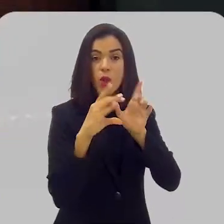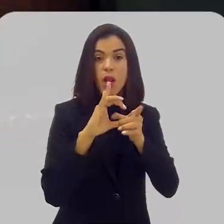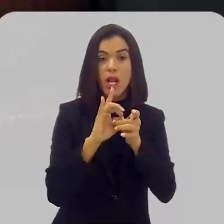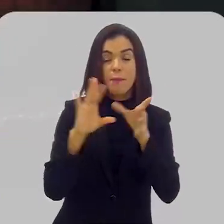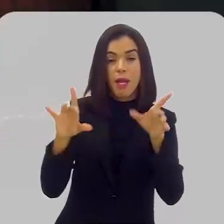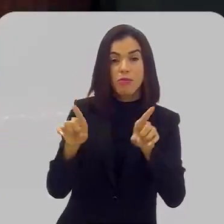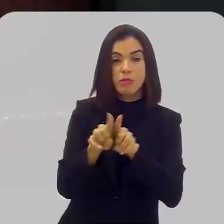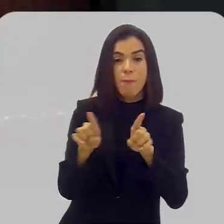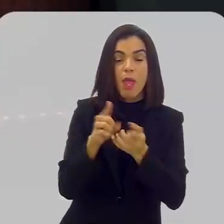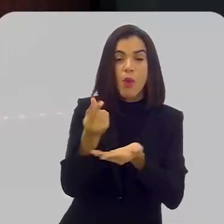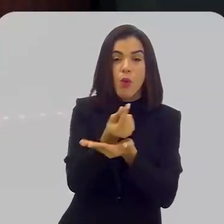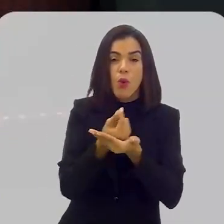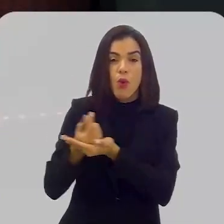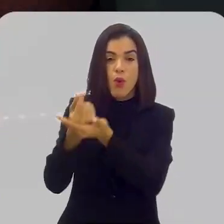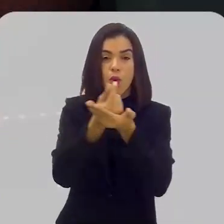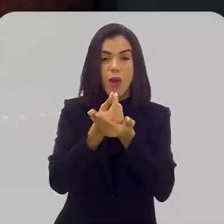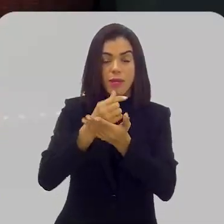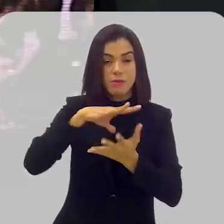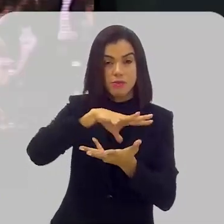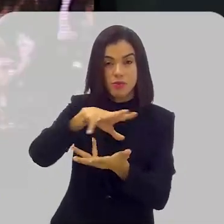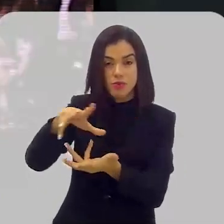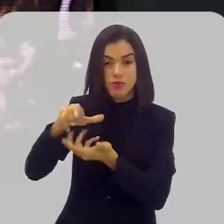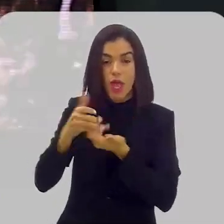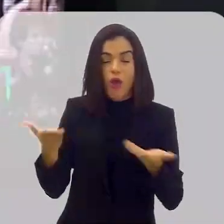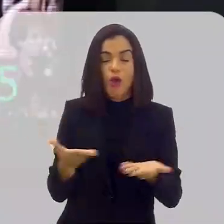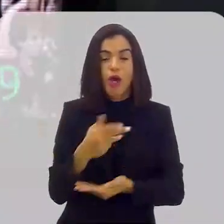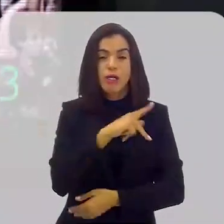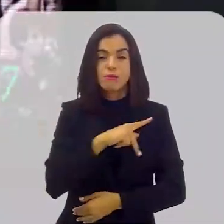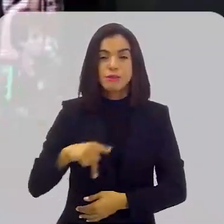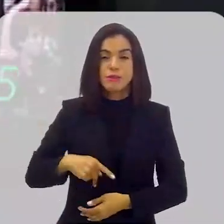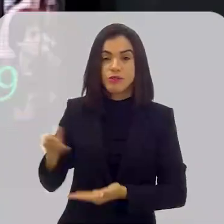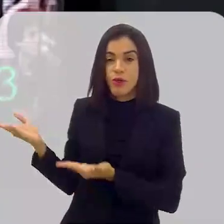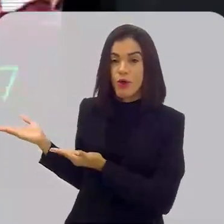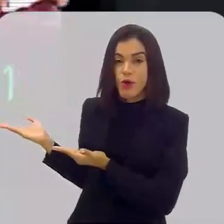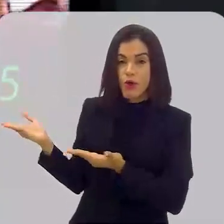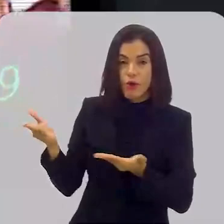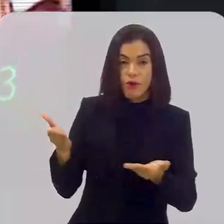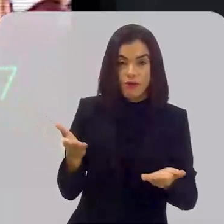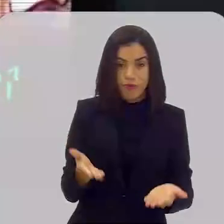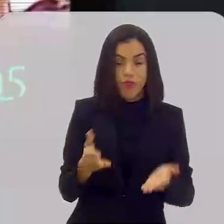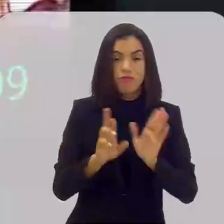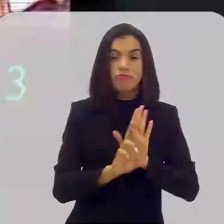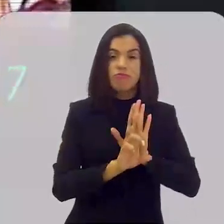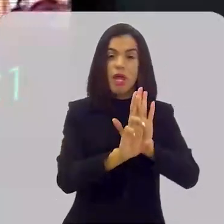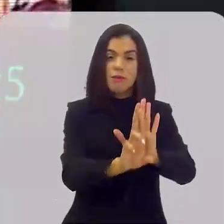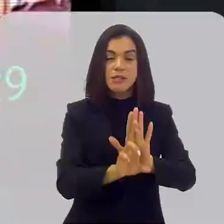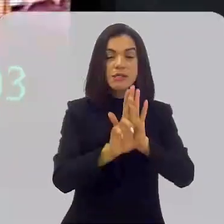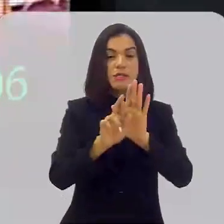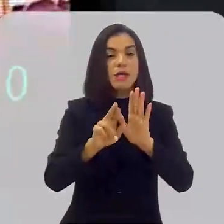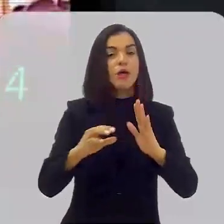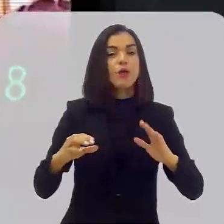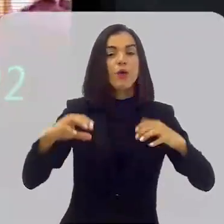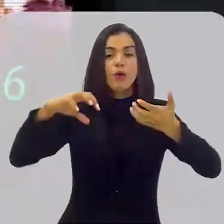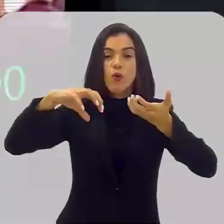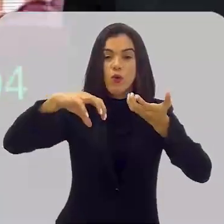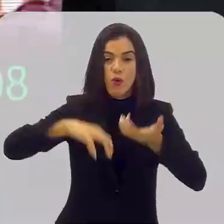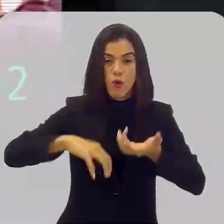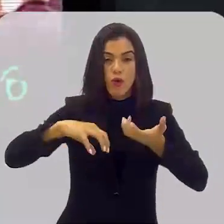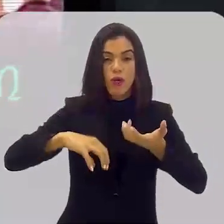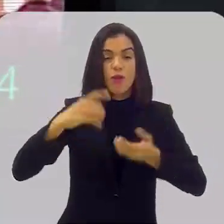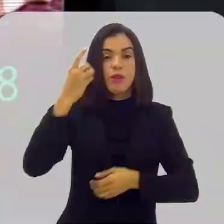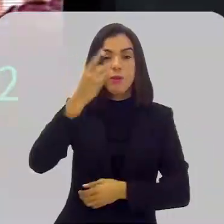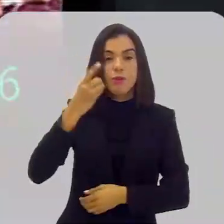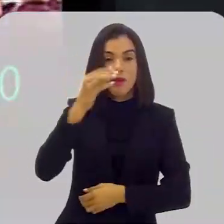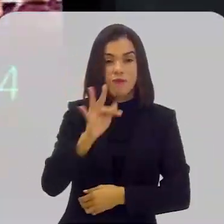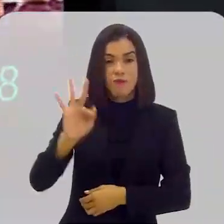o modelo liberal e o capitalismo mundial. Nesse ato, a presidência convida, representando o Congresso